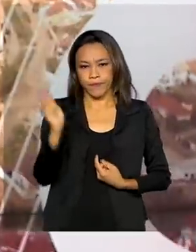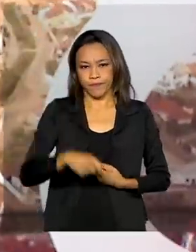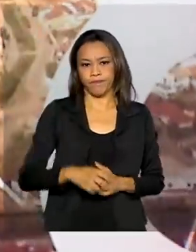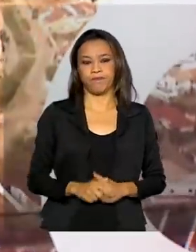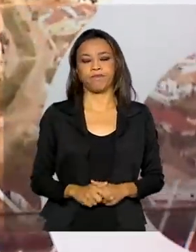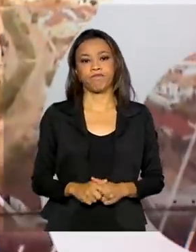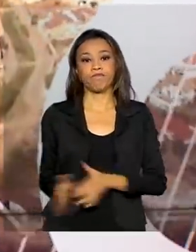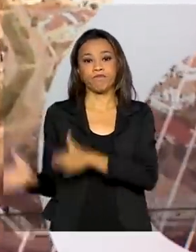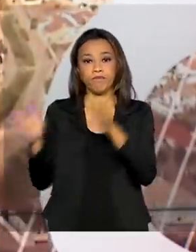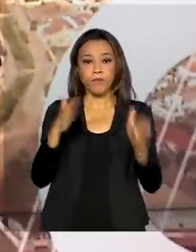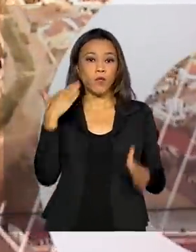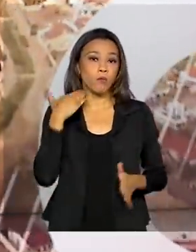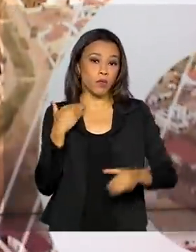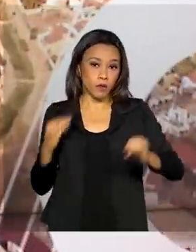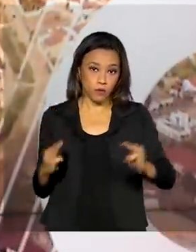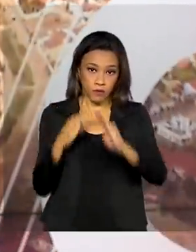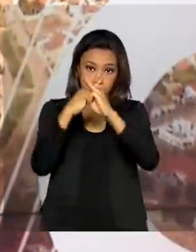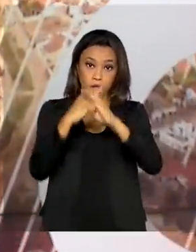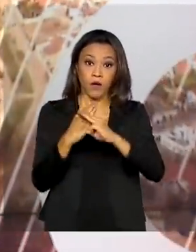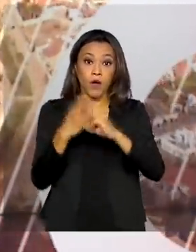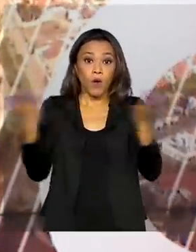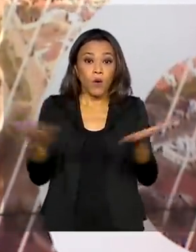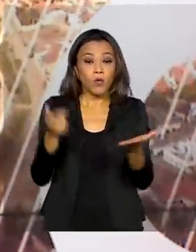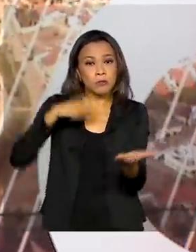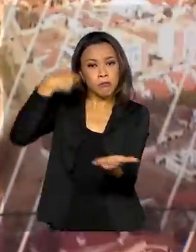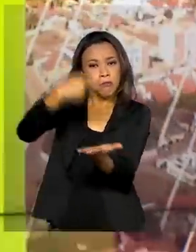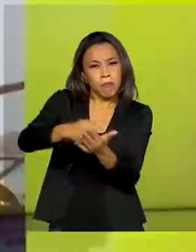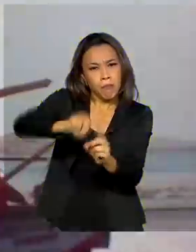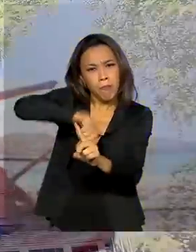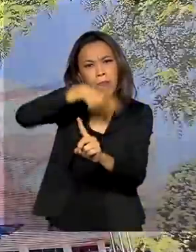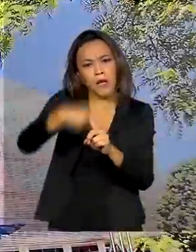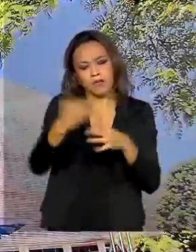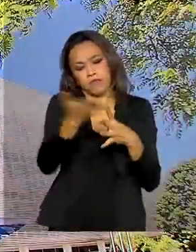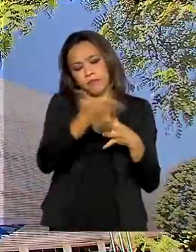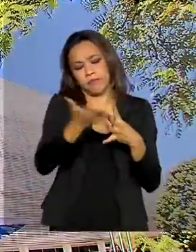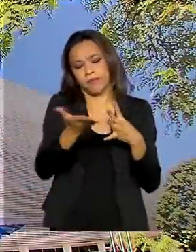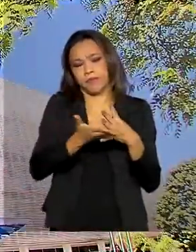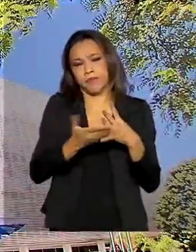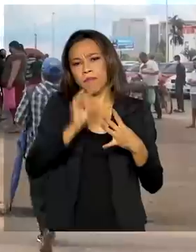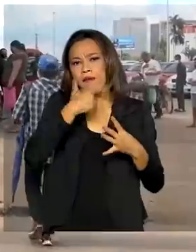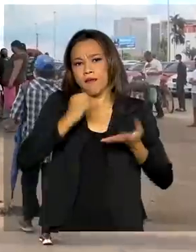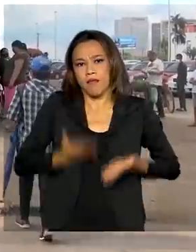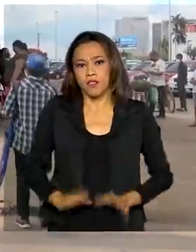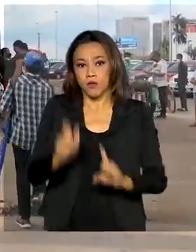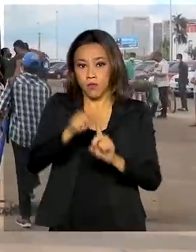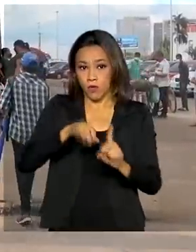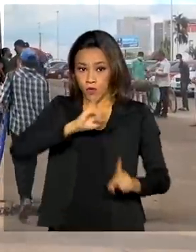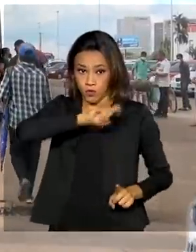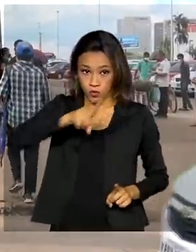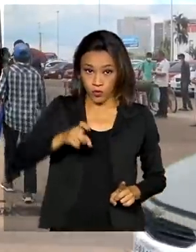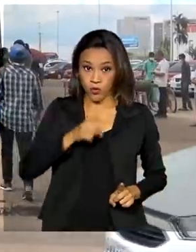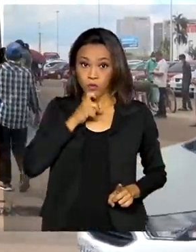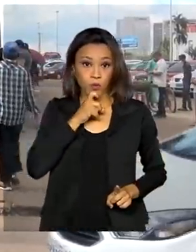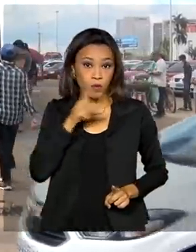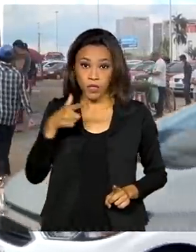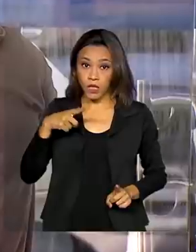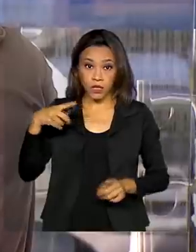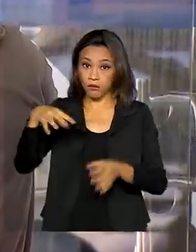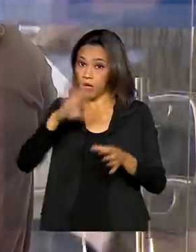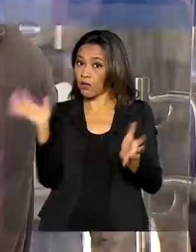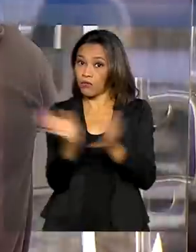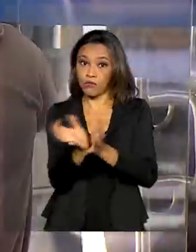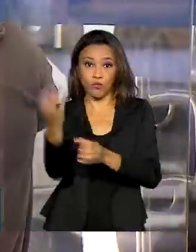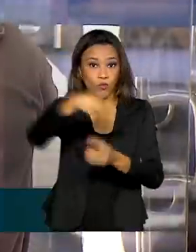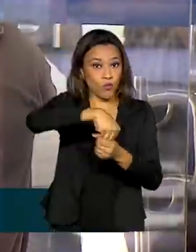E a Caixa Econômica paga hoje mais parcela do auxílio emergencial para nascidos em julho e que não fazem parte do Bolsa Família.